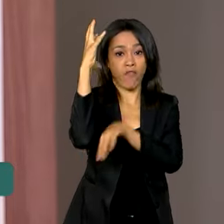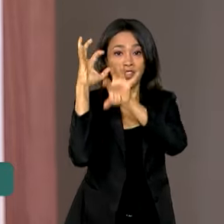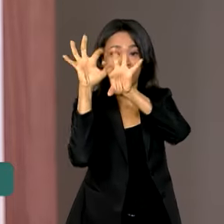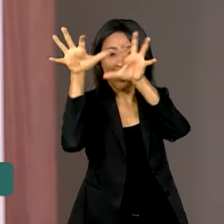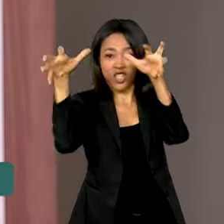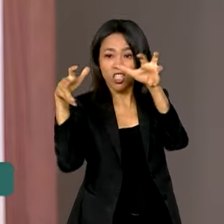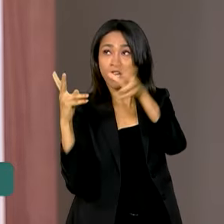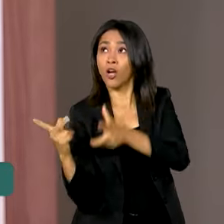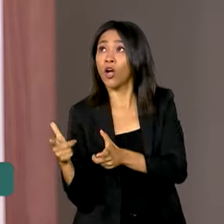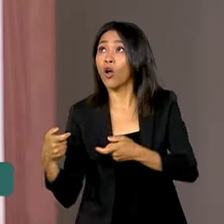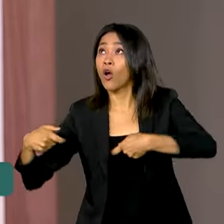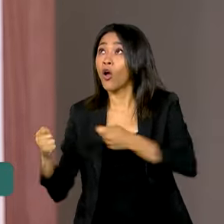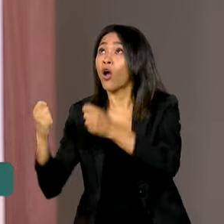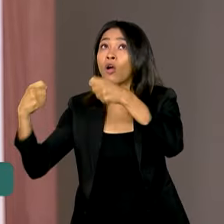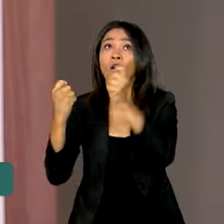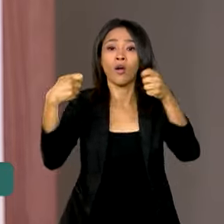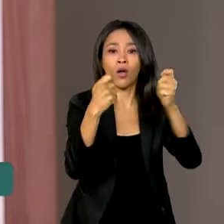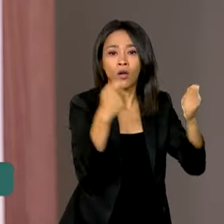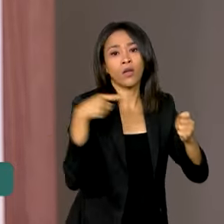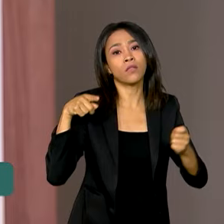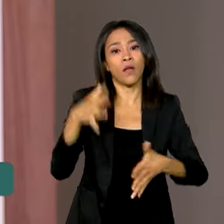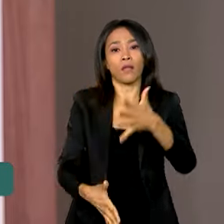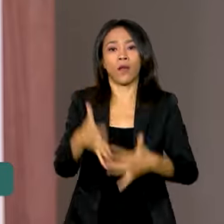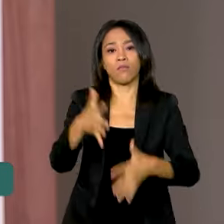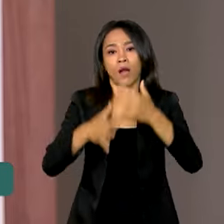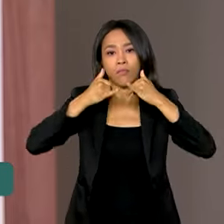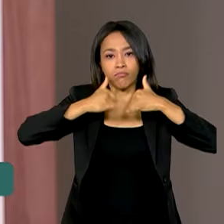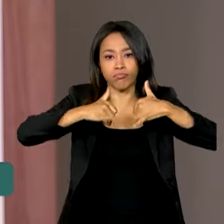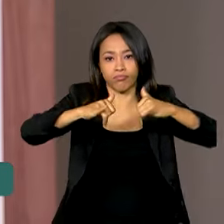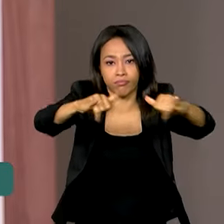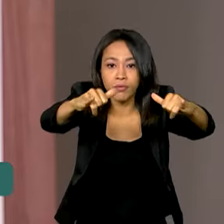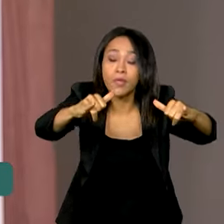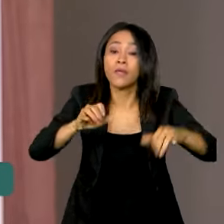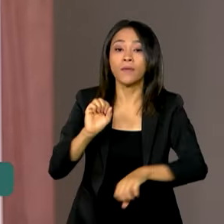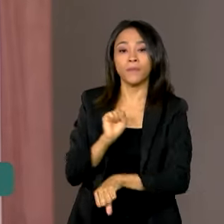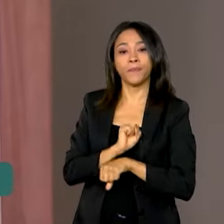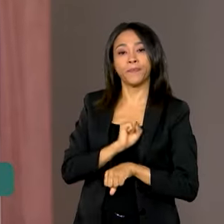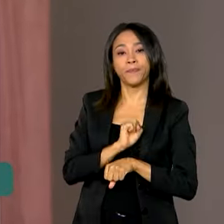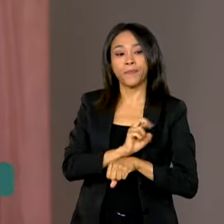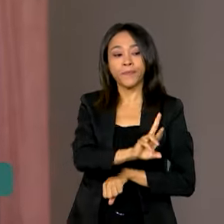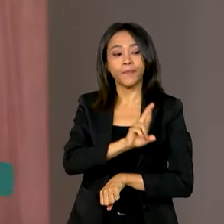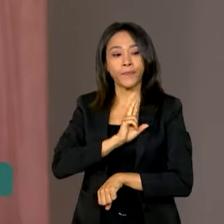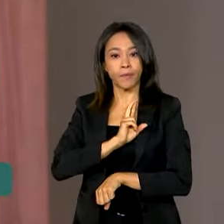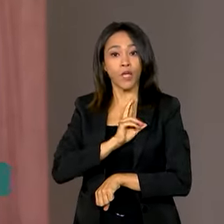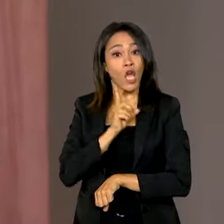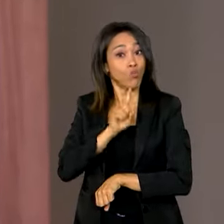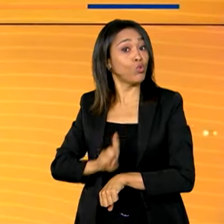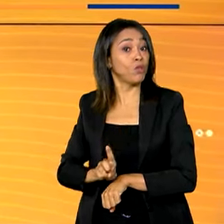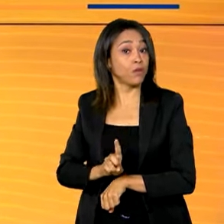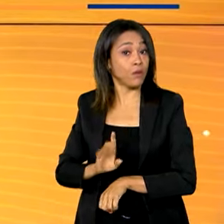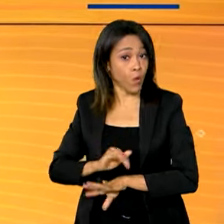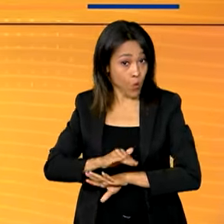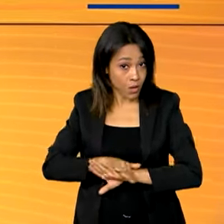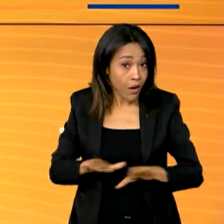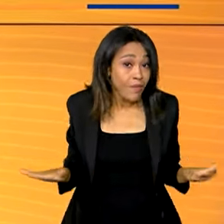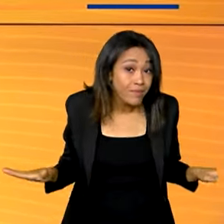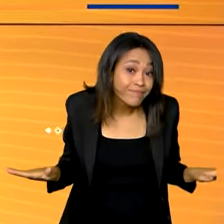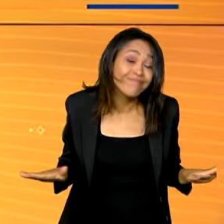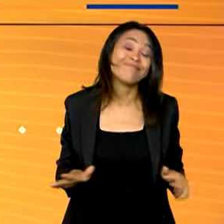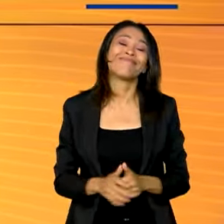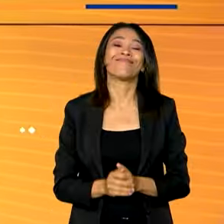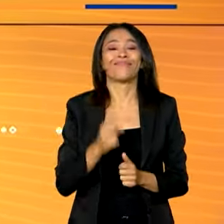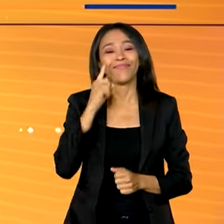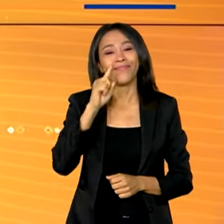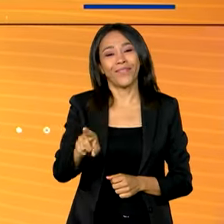interferem na rede de distribuição de energia. O prazo de resposta, que é de um dia, acaba hoje. Veja a seguir.